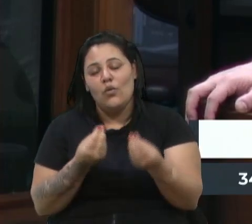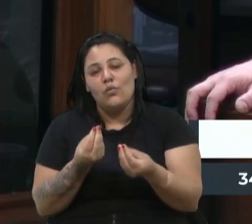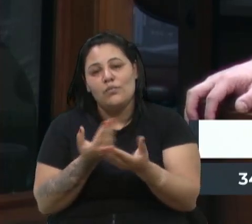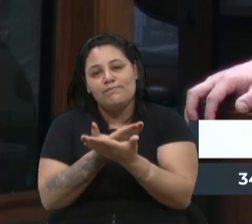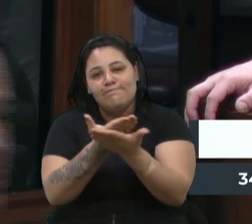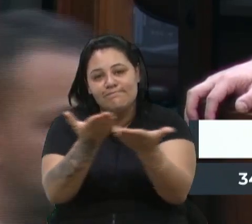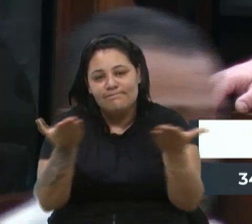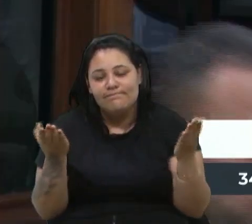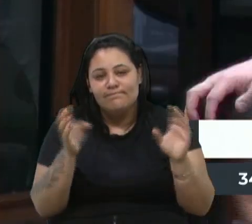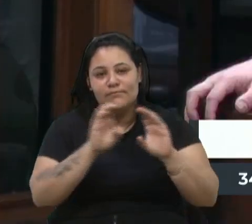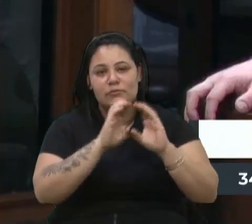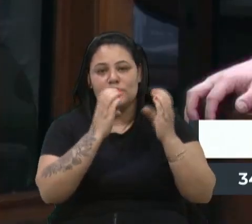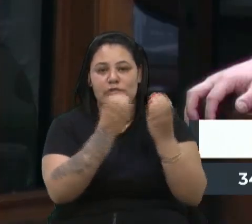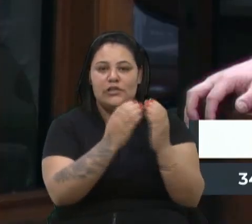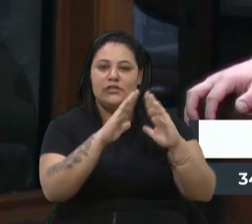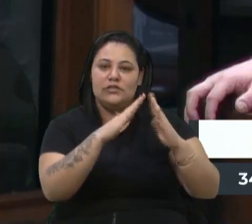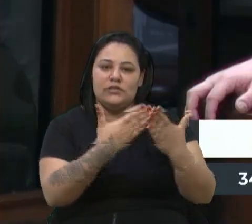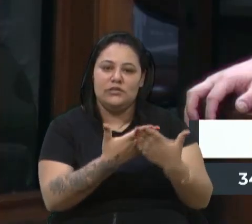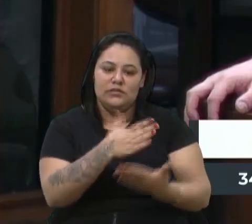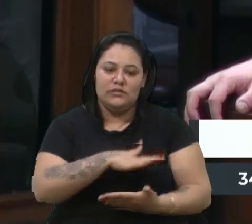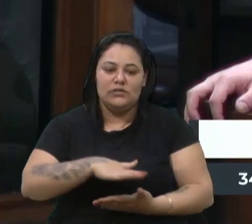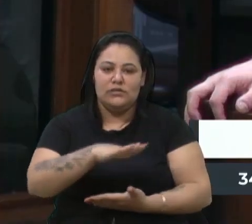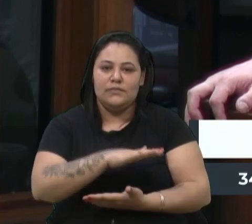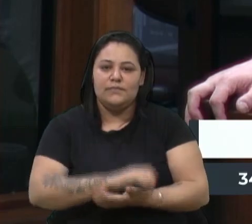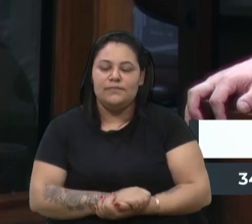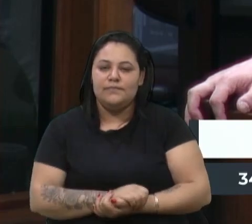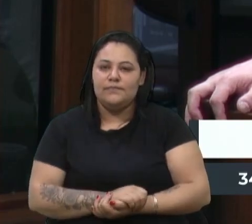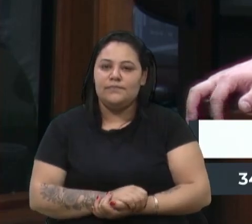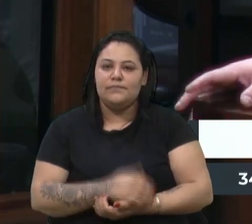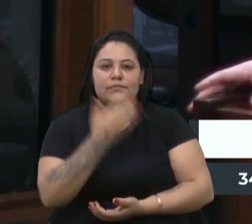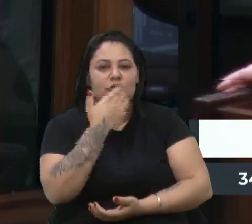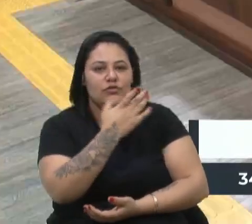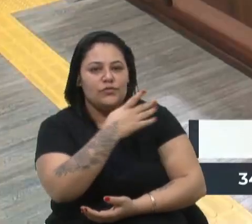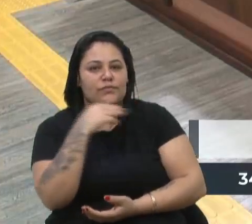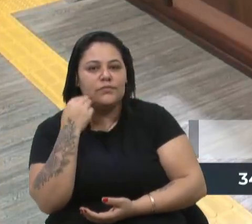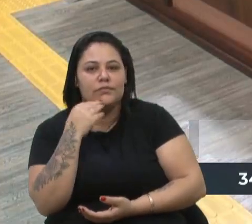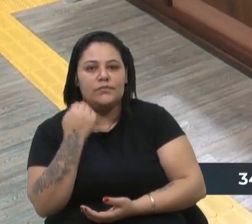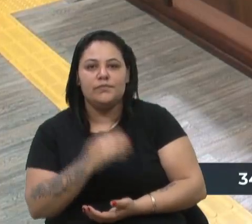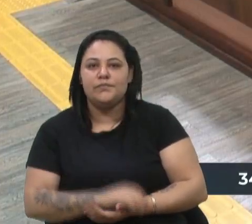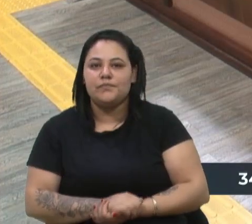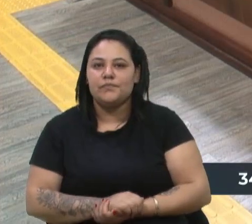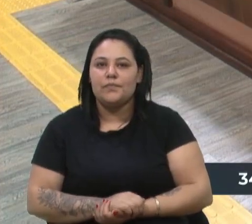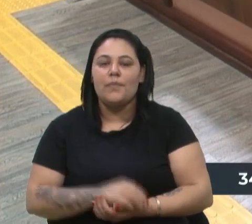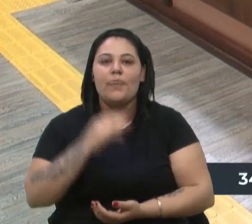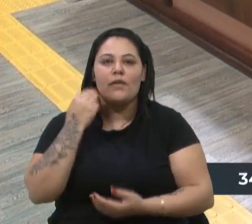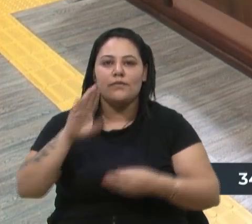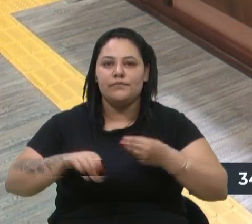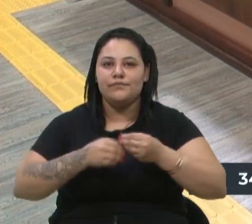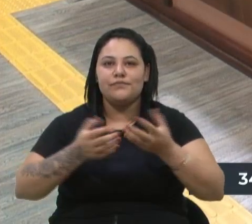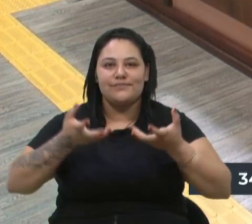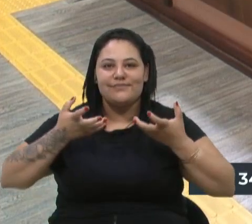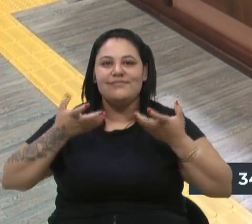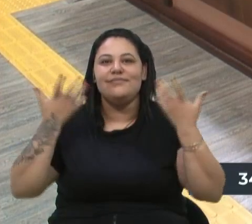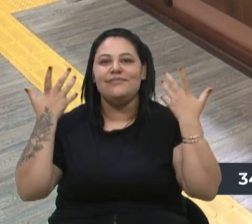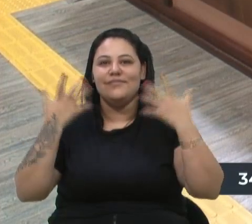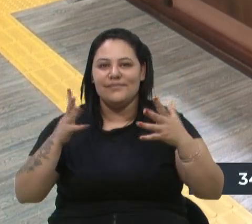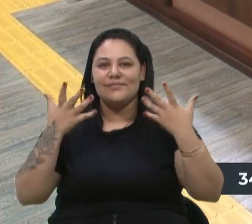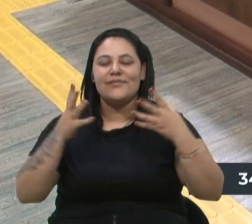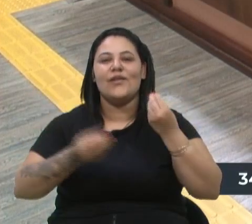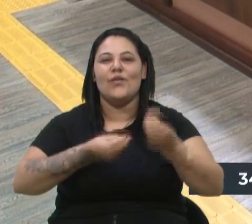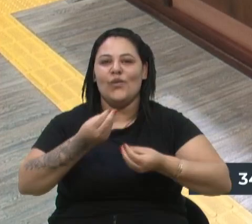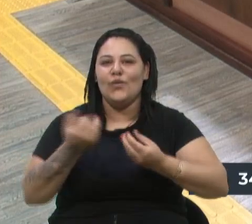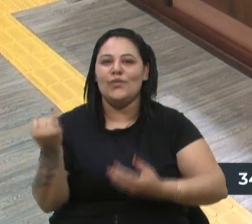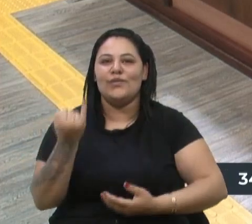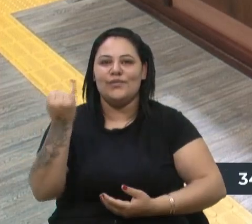comunidade escolar. Com a parte, vereador. De imediato, vereador. Queria lhe parabenizar. E como é importante